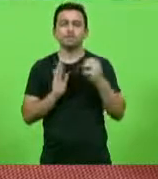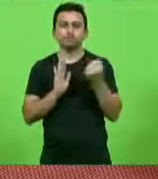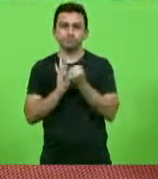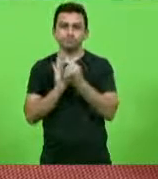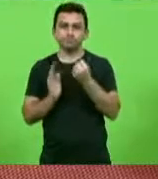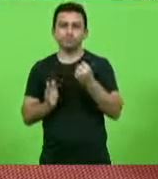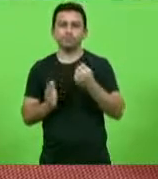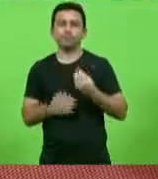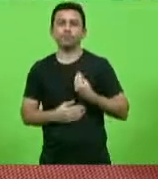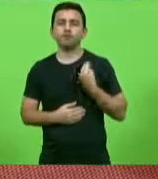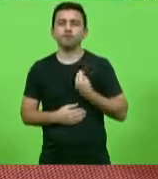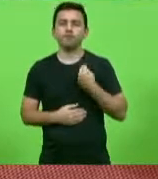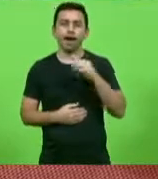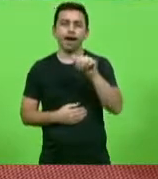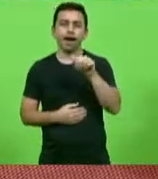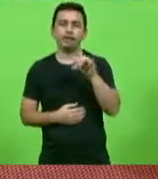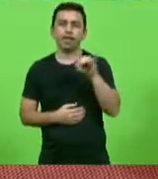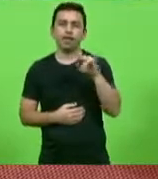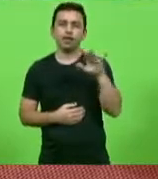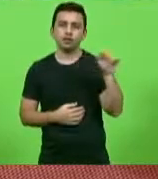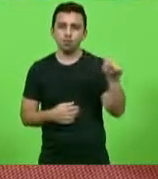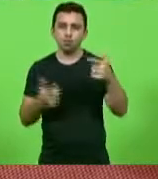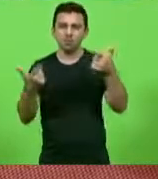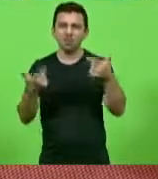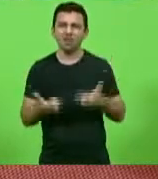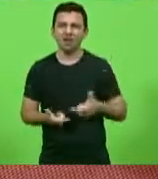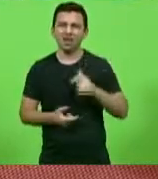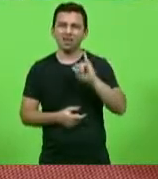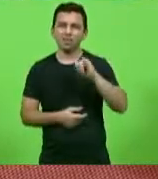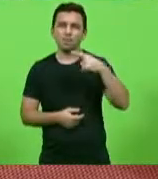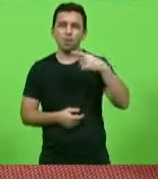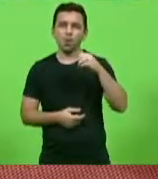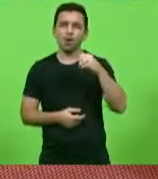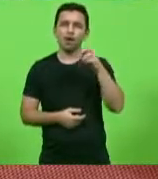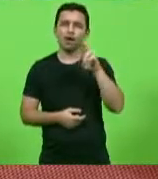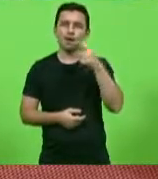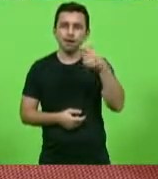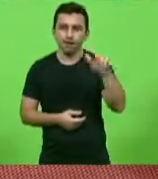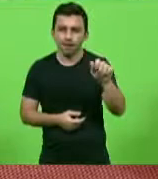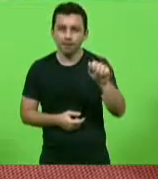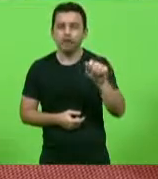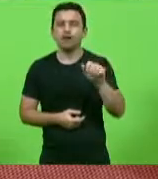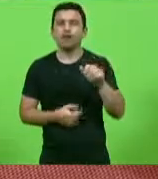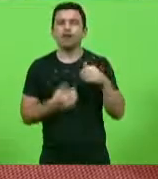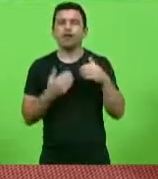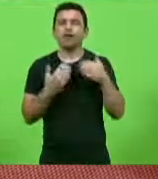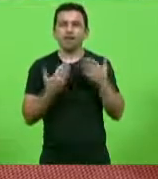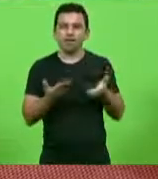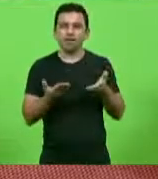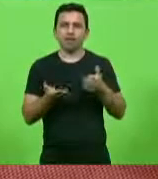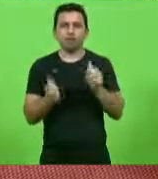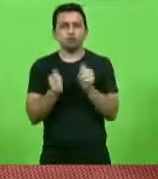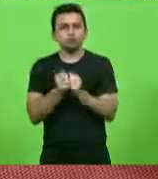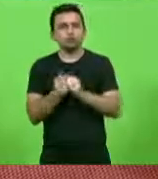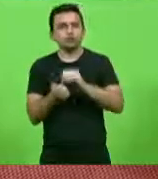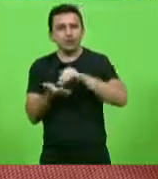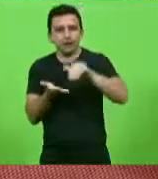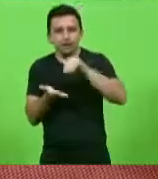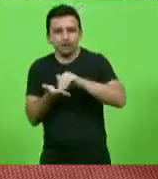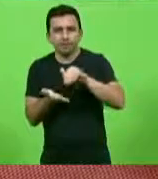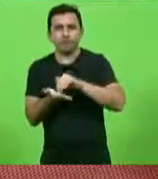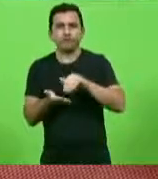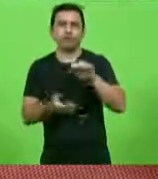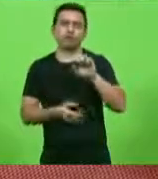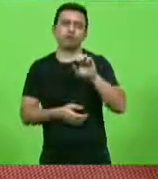prefeito Adélio Marques, prefeito de Iporã do Oeste, que esteve no gabinete, acompanhado do secretário de administração Ervino